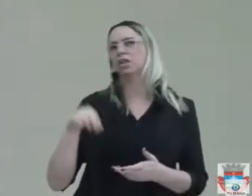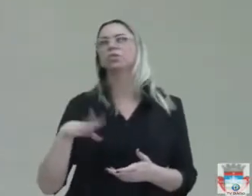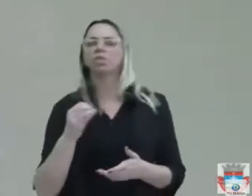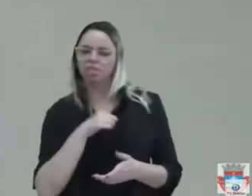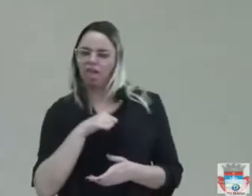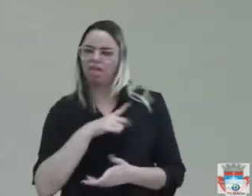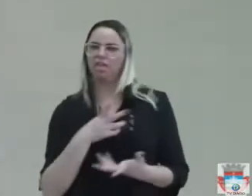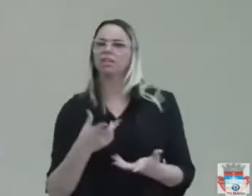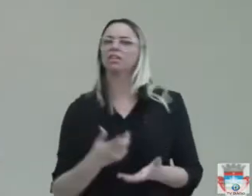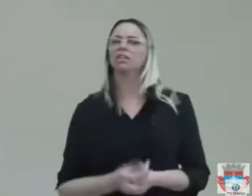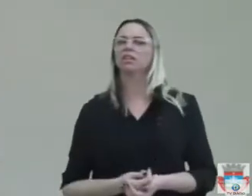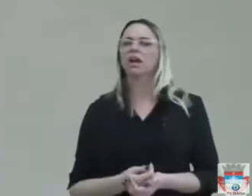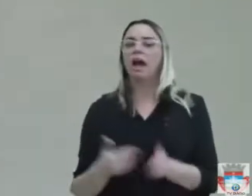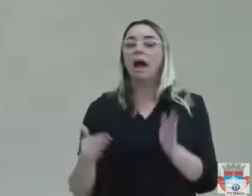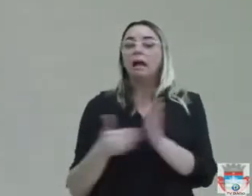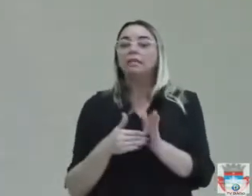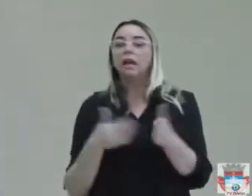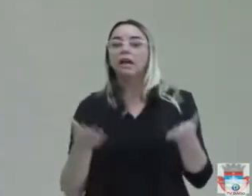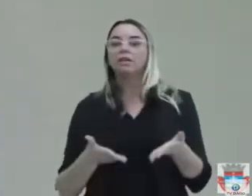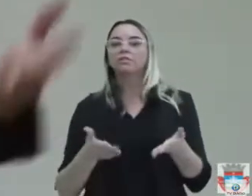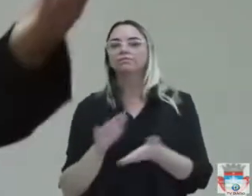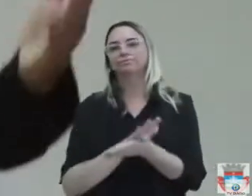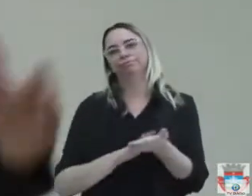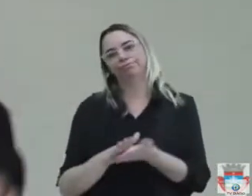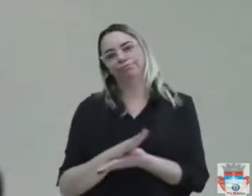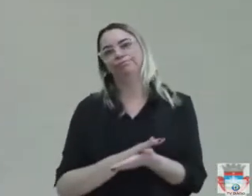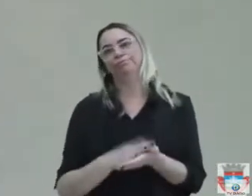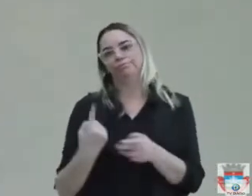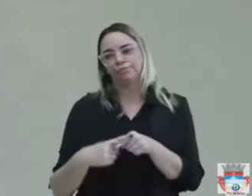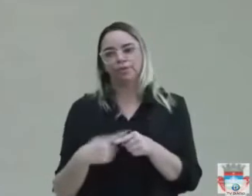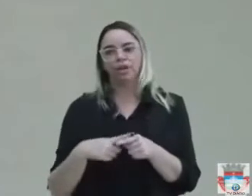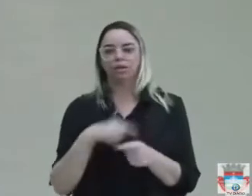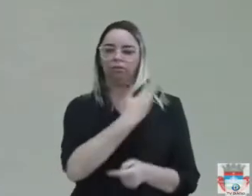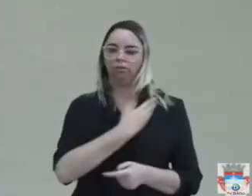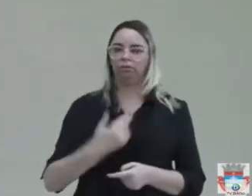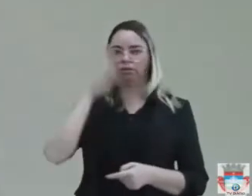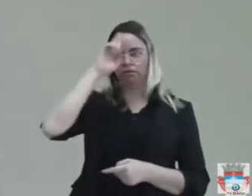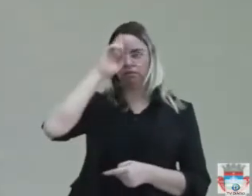E não foi feito até hoje nada, por falta também de gestão.